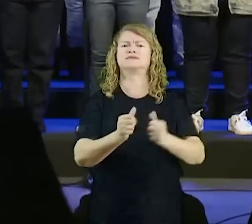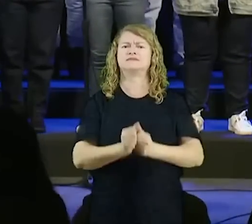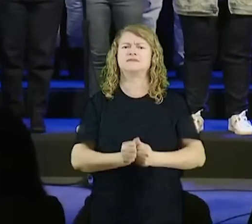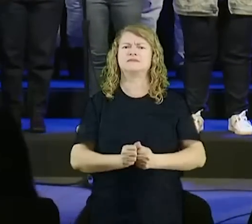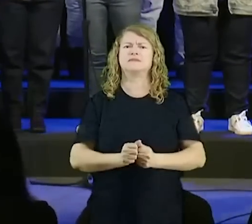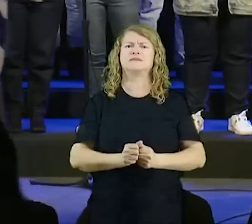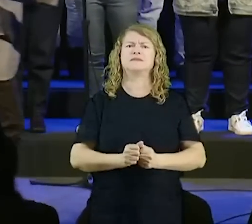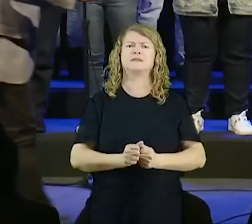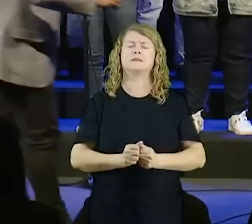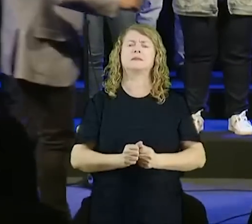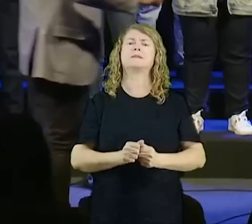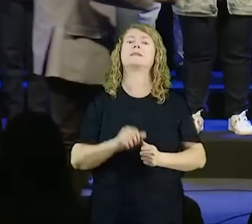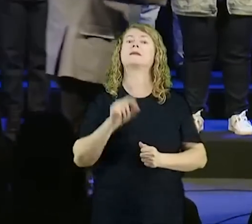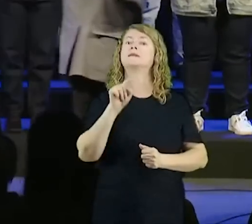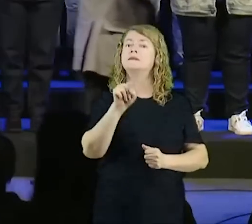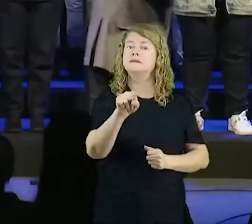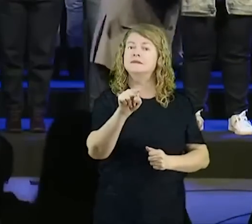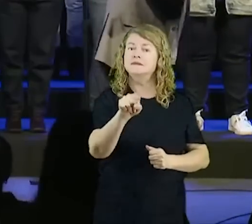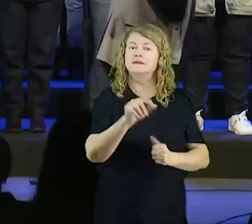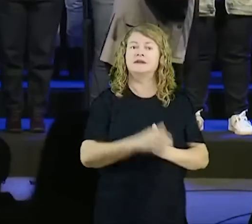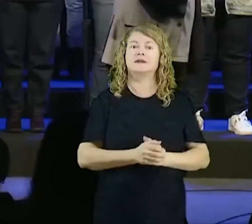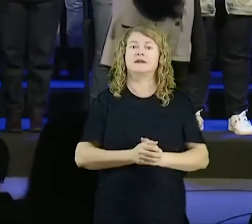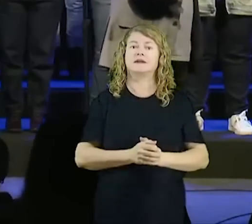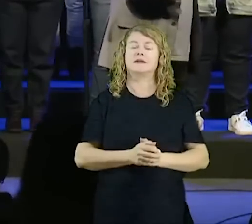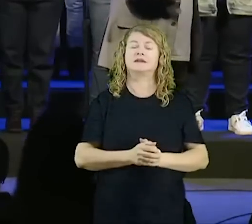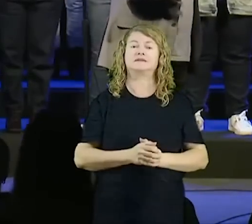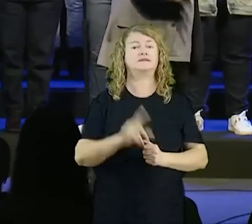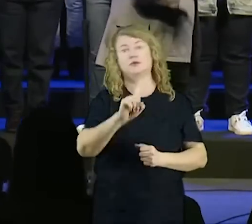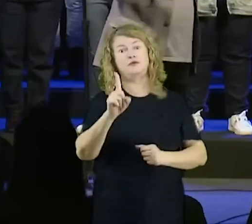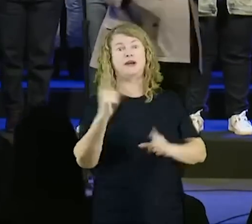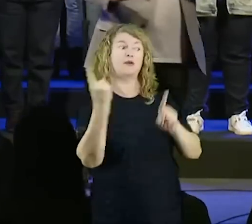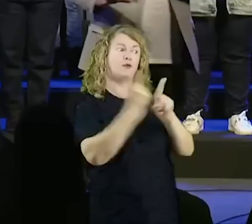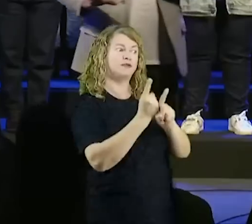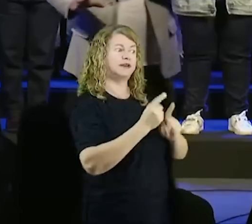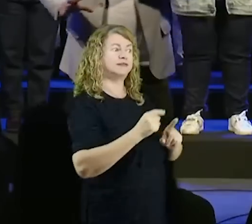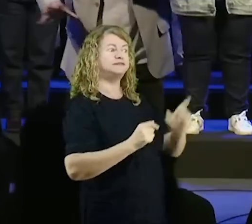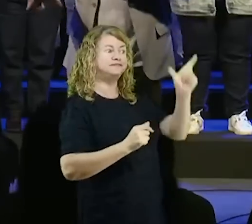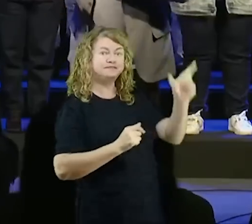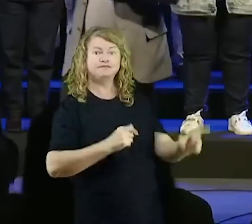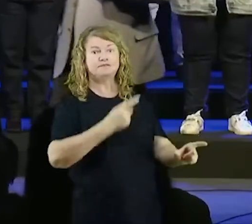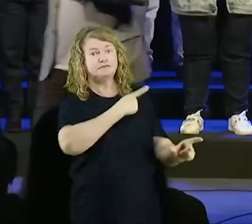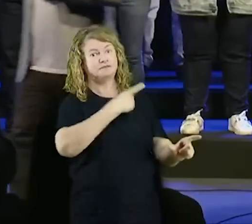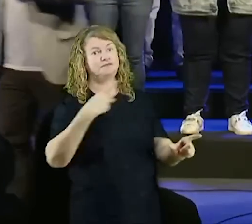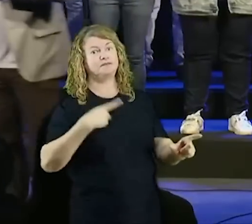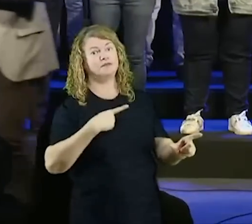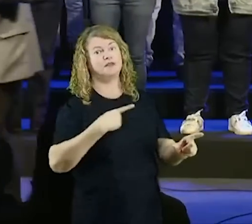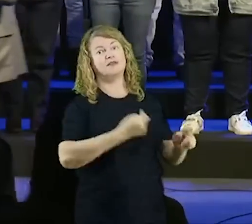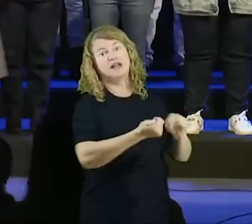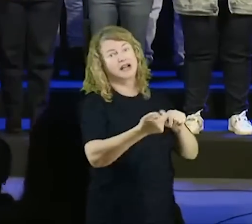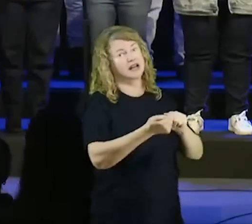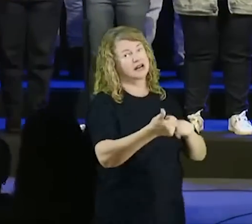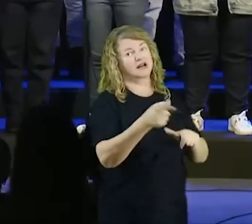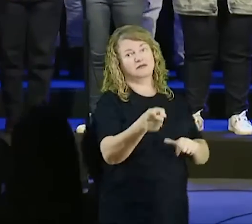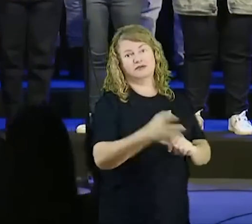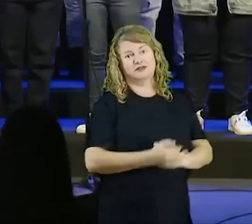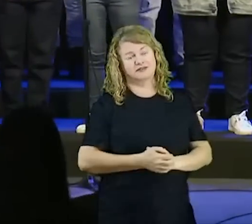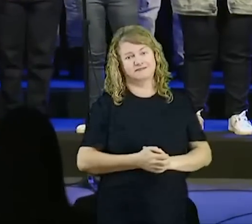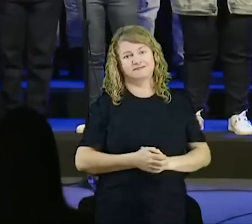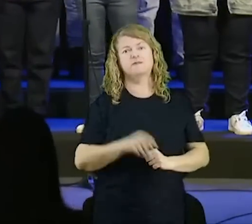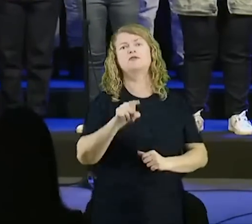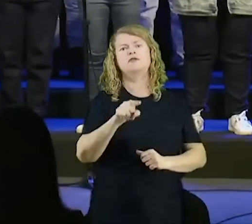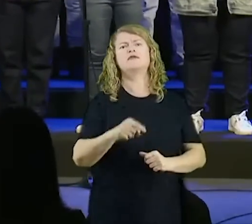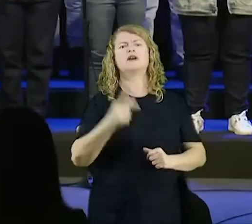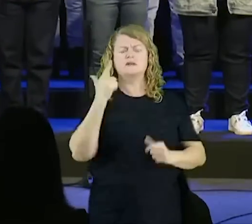você não vai contar com o pastor, que vai vir para contar a historinha para você, não vai, você vai sair daqui, mastigando alimento